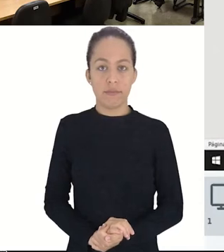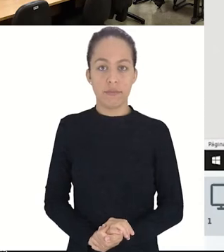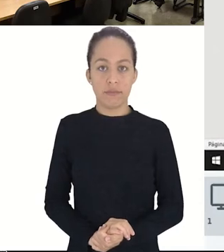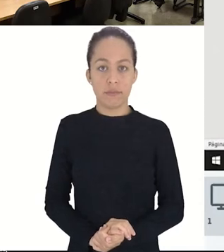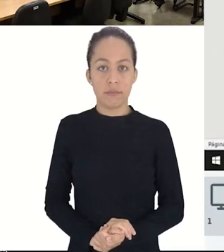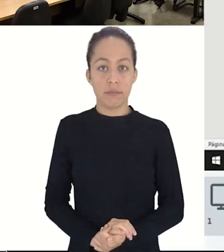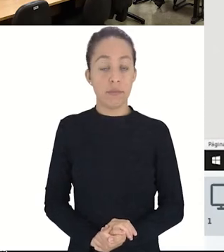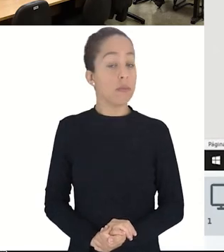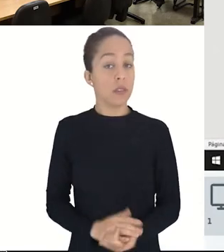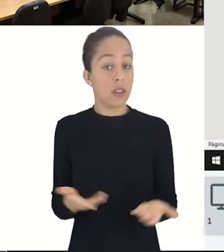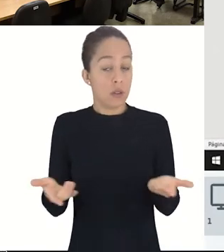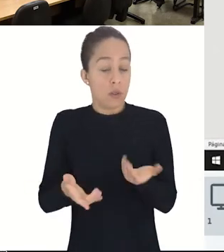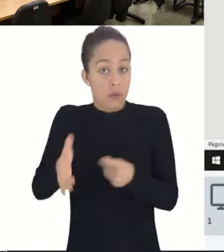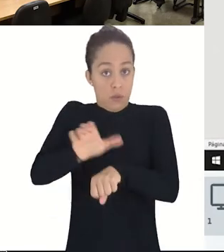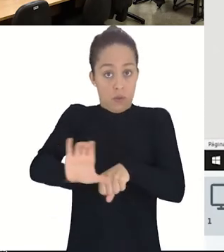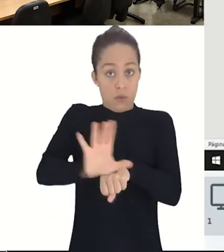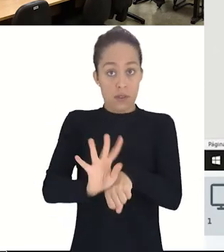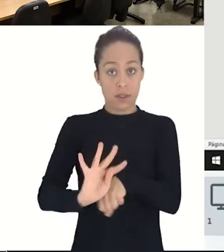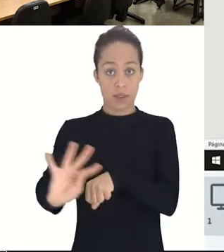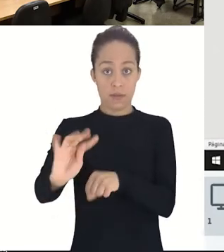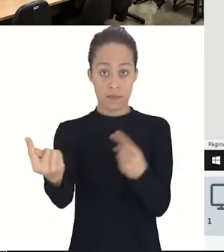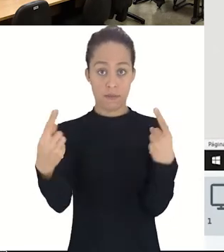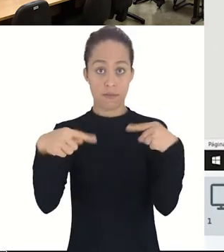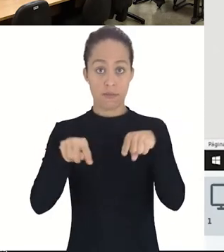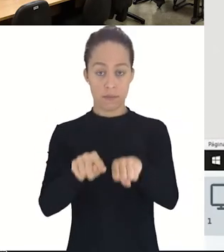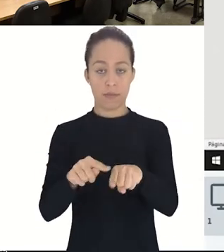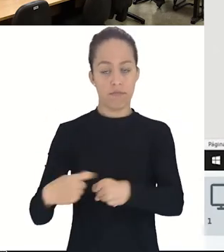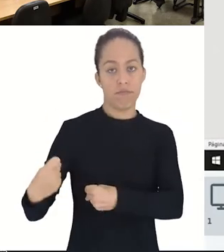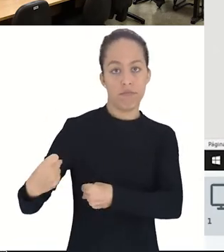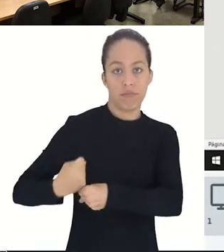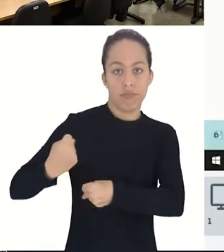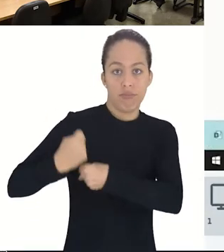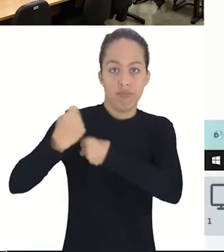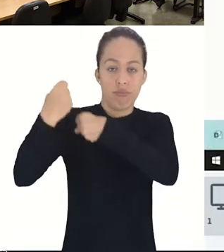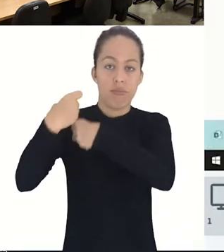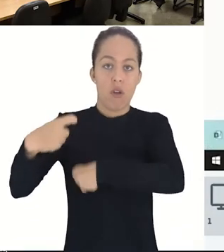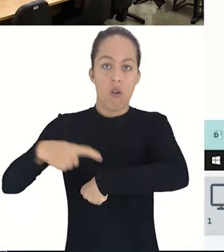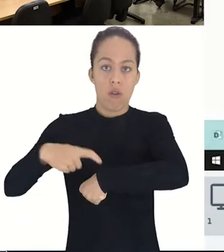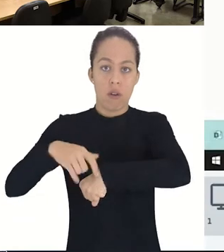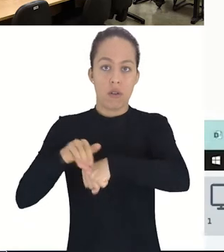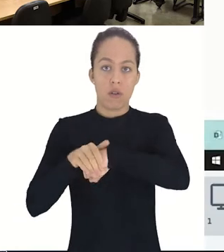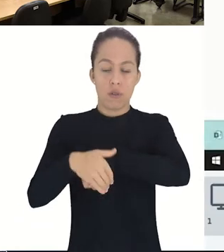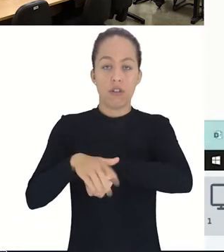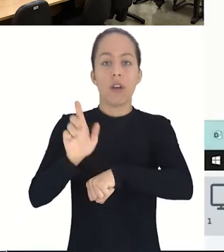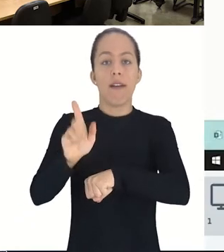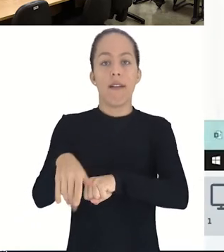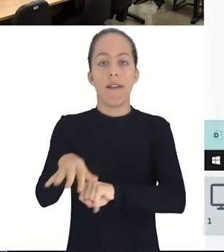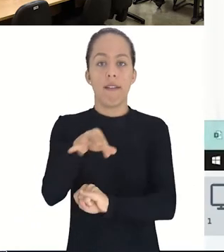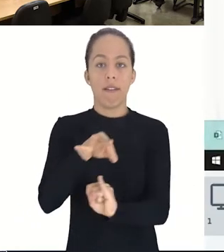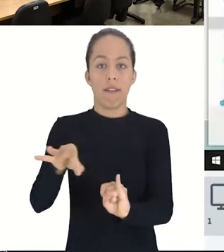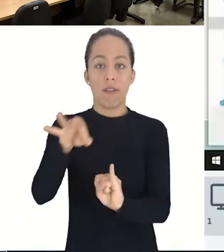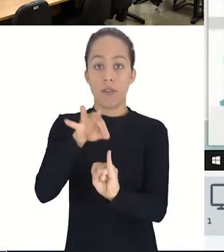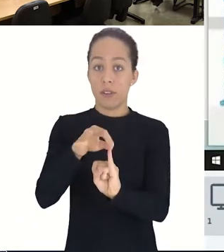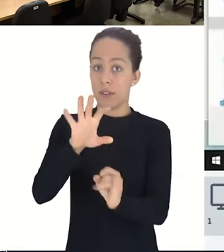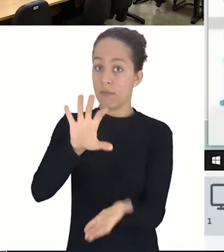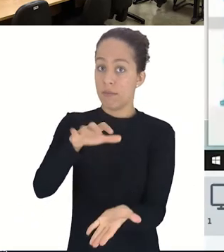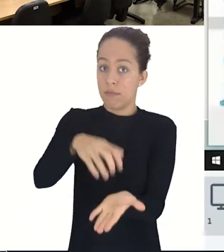O próximo curso é o Técnico Concomitante em Edificações Noturno do Campus Colatina.